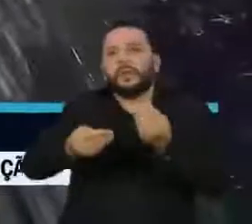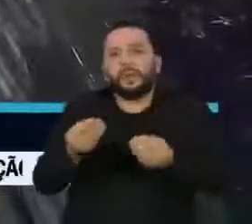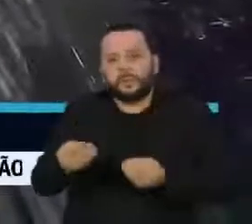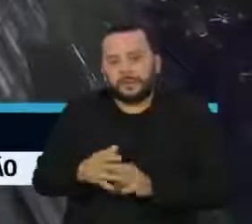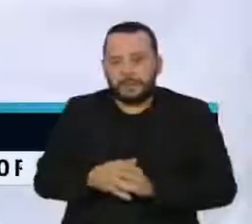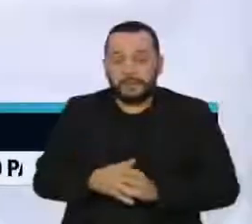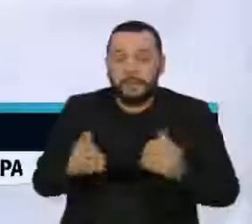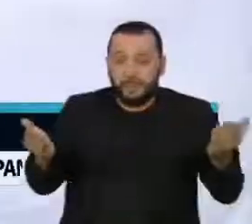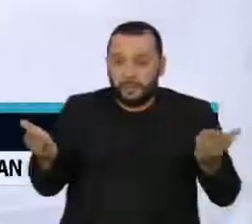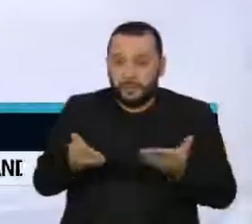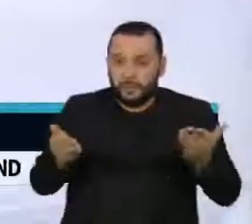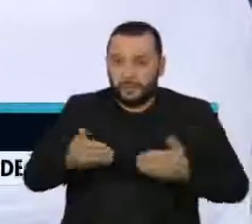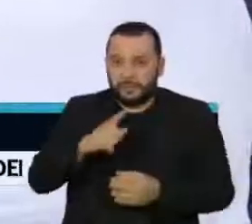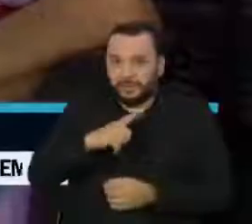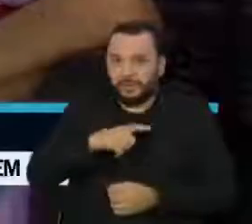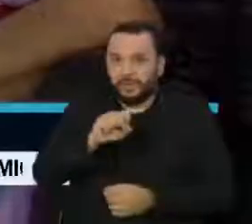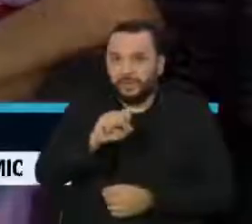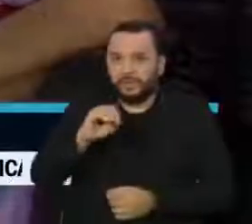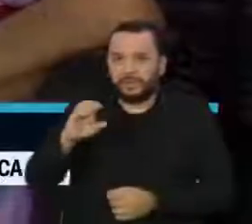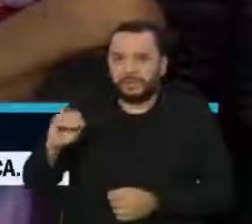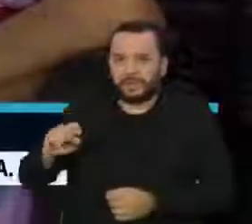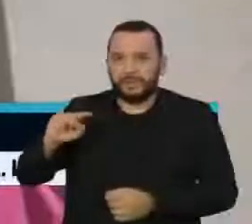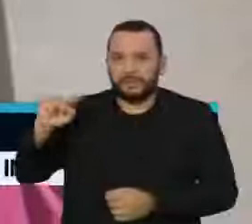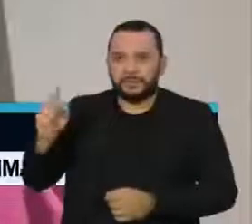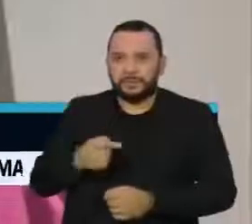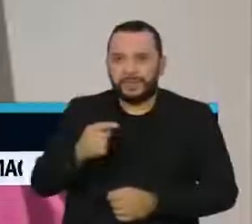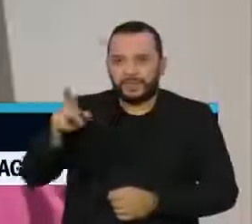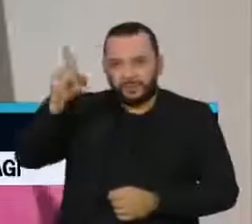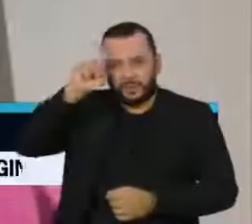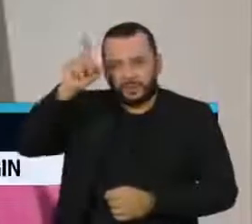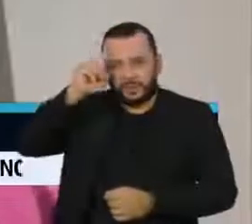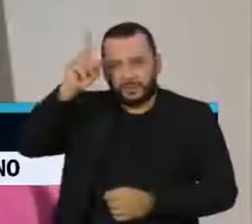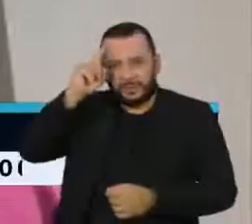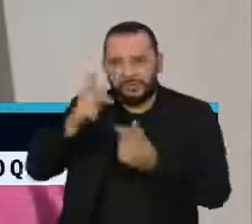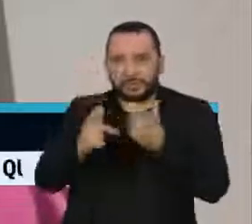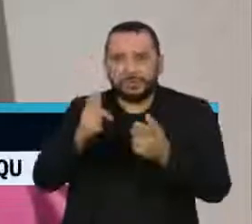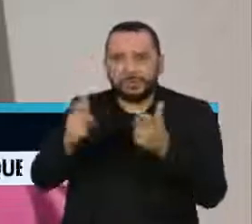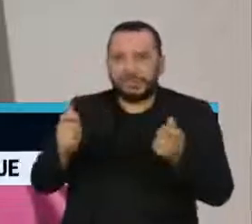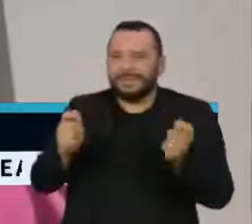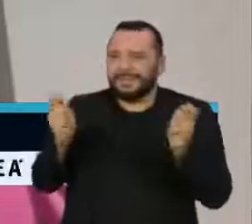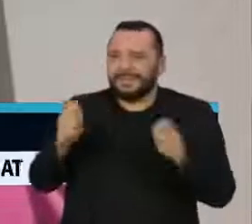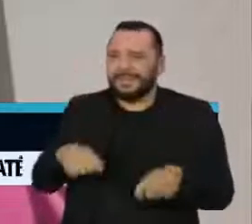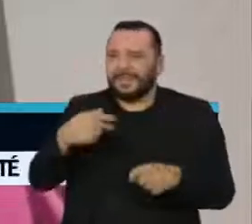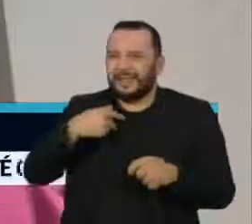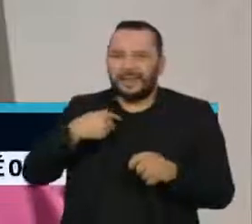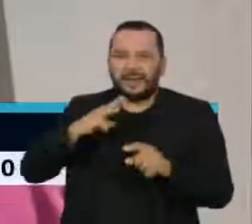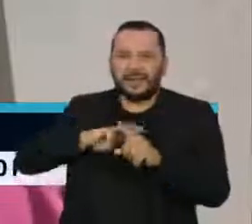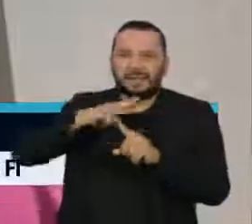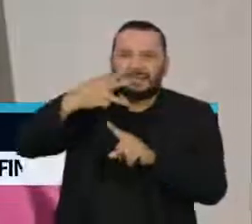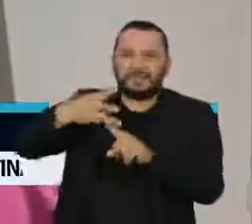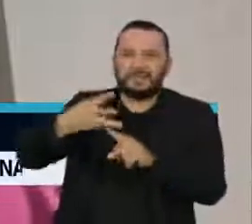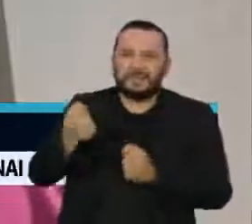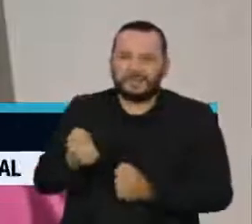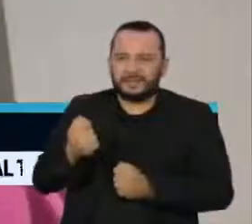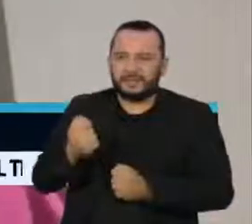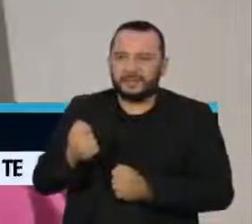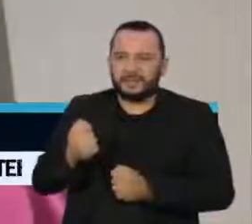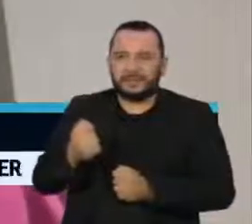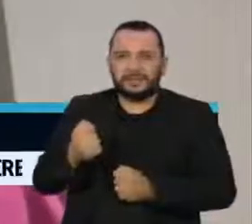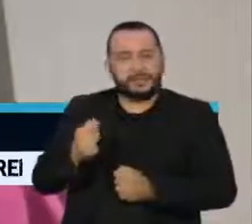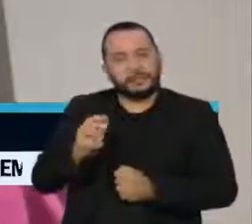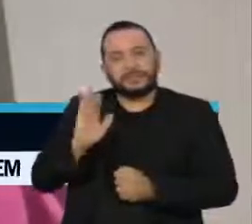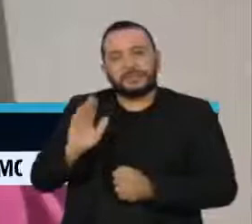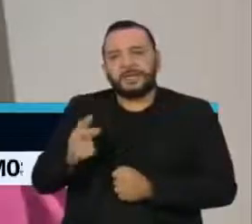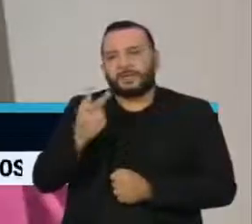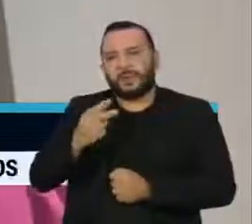nós estamos vacinando em torno de 800 mil doses por dia, então aumentando isso em três vezes, pensando em 2 milhões e